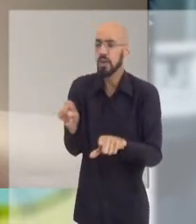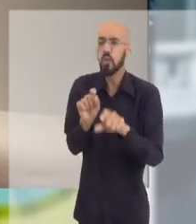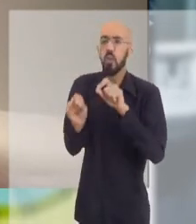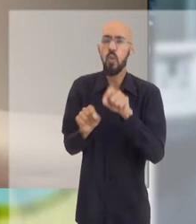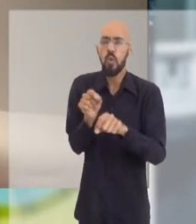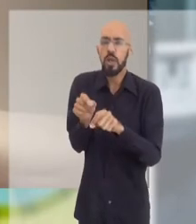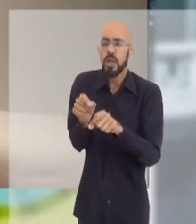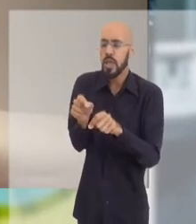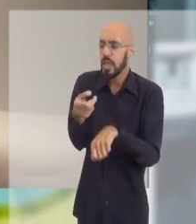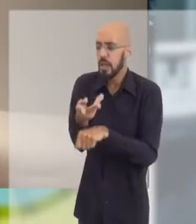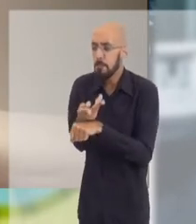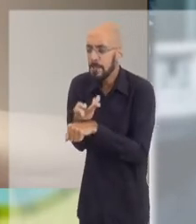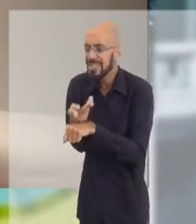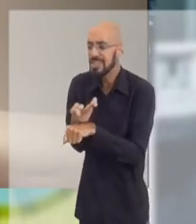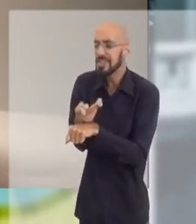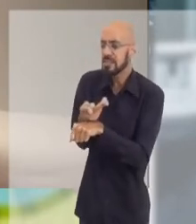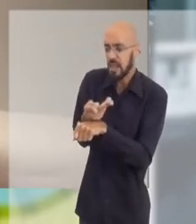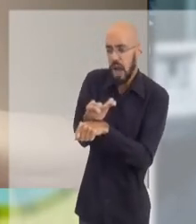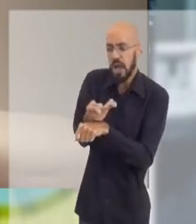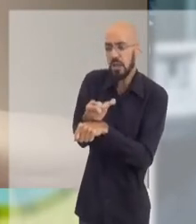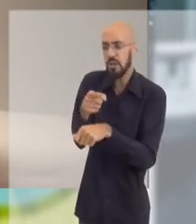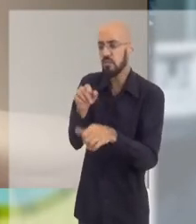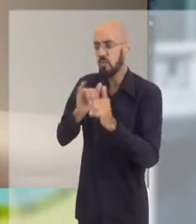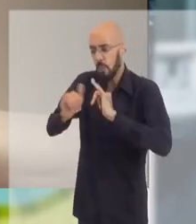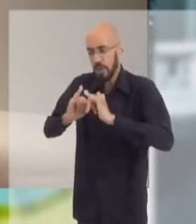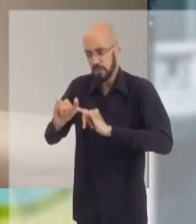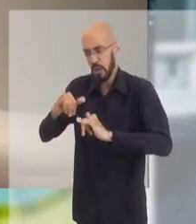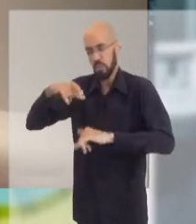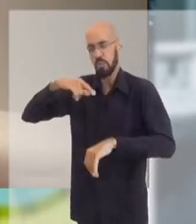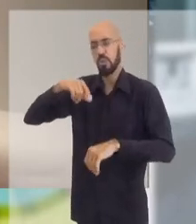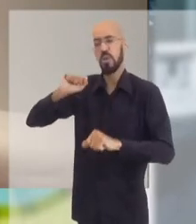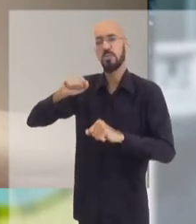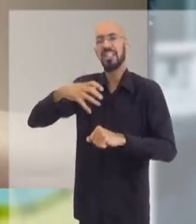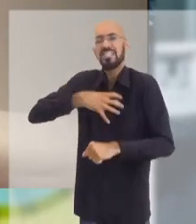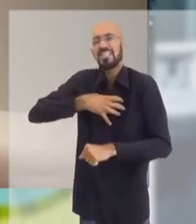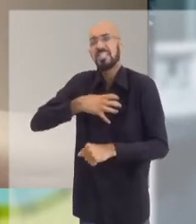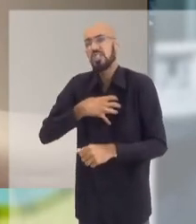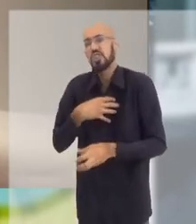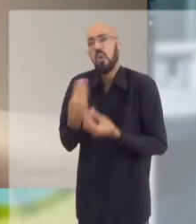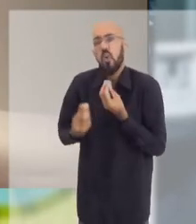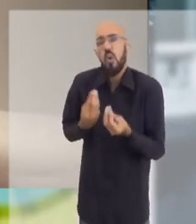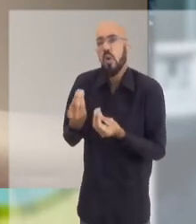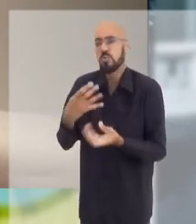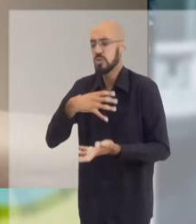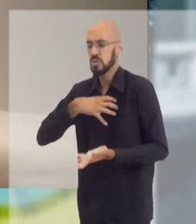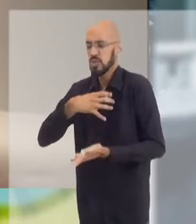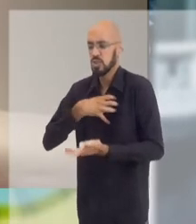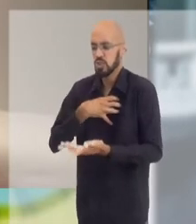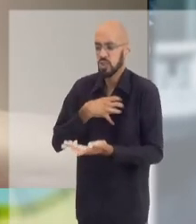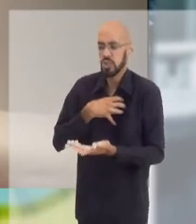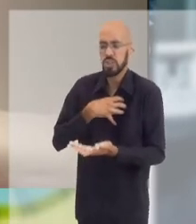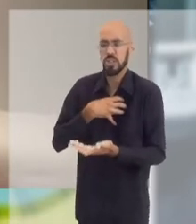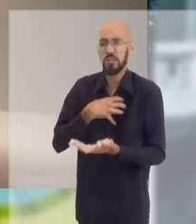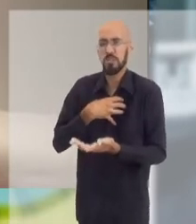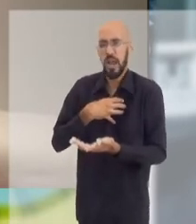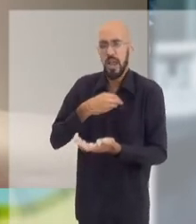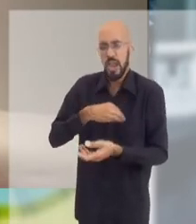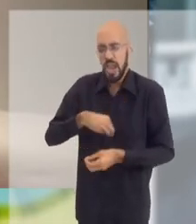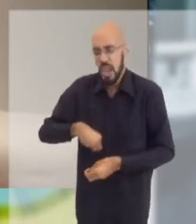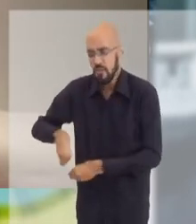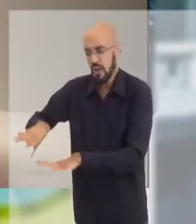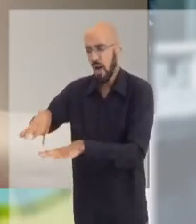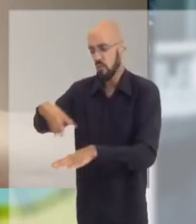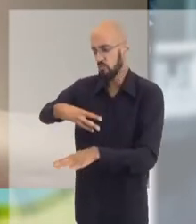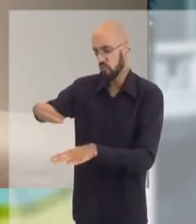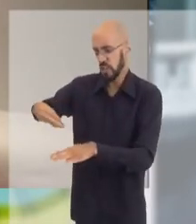procurar em nível de informação, para que ela possa então se sentir segura e poder levar o seu